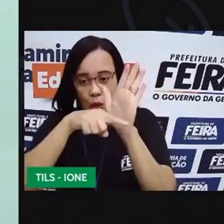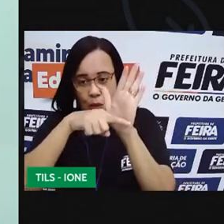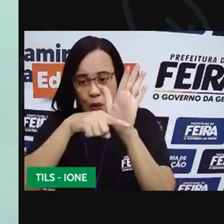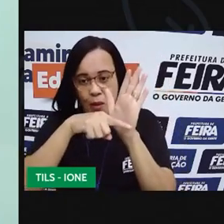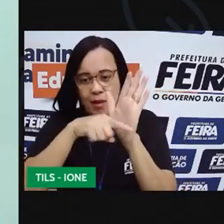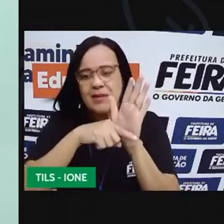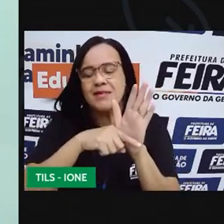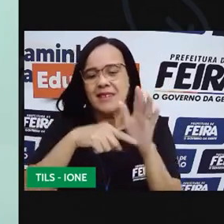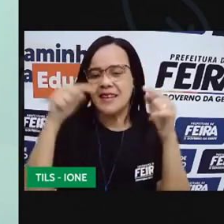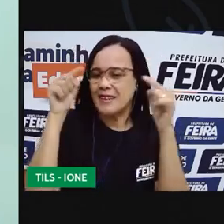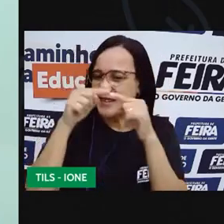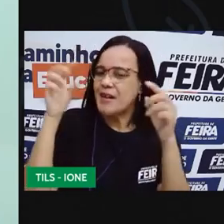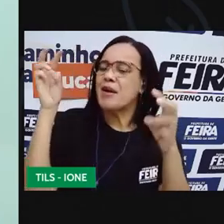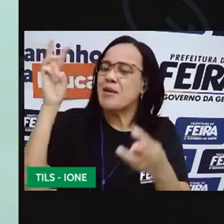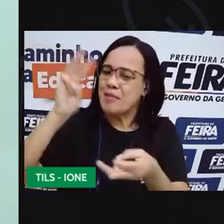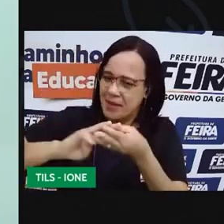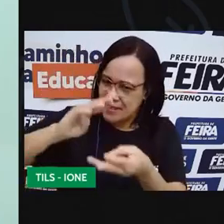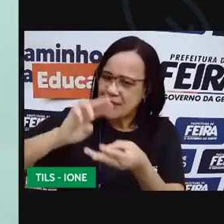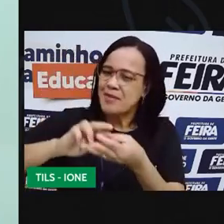matemáticas.